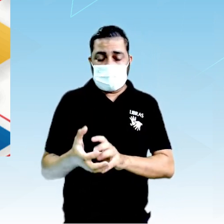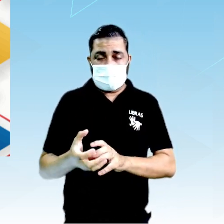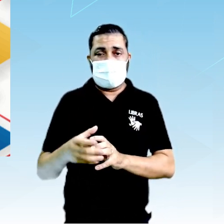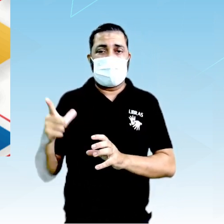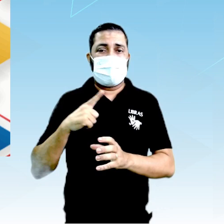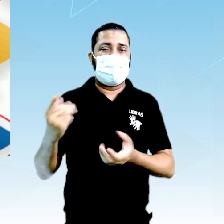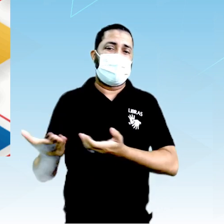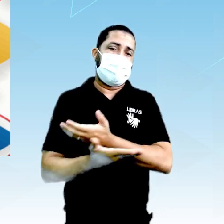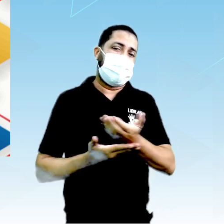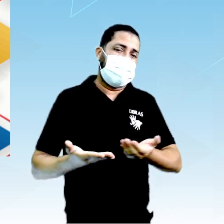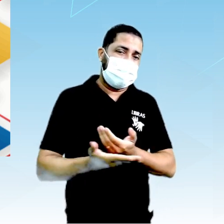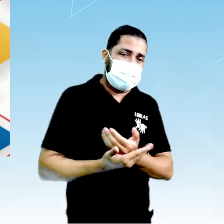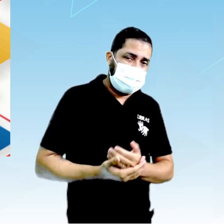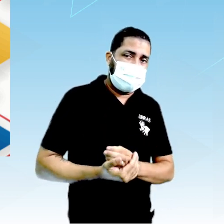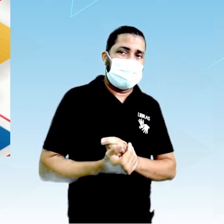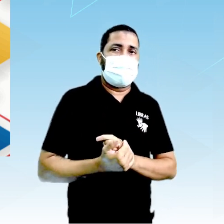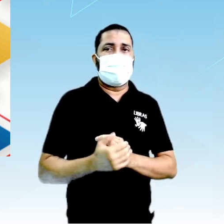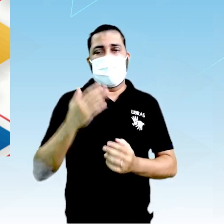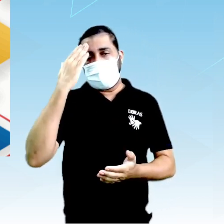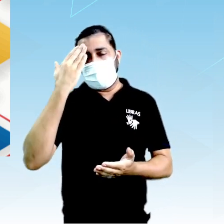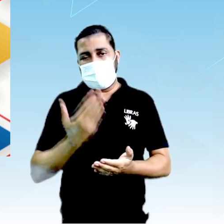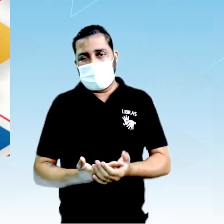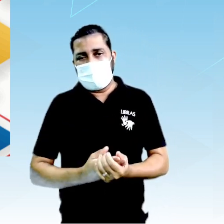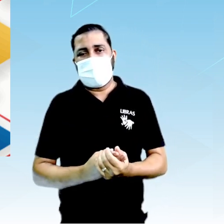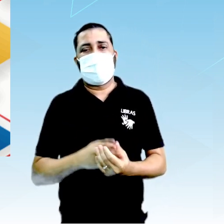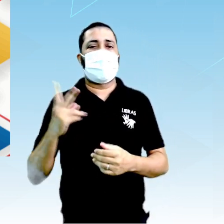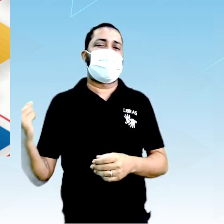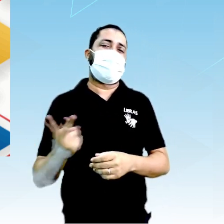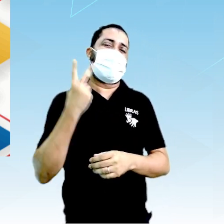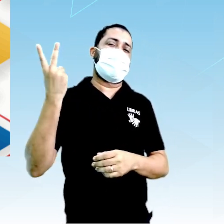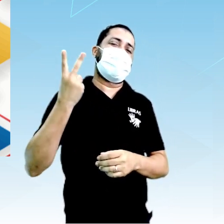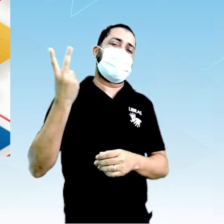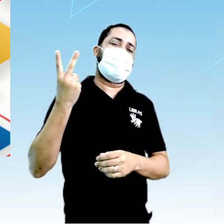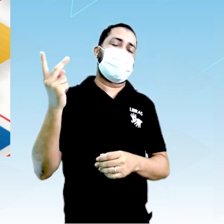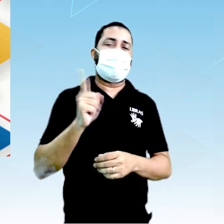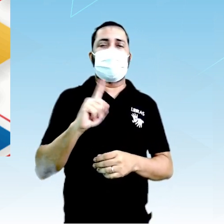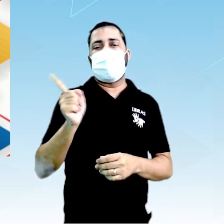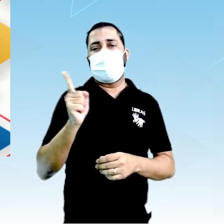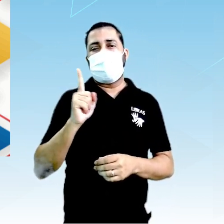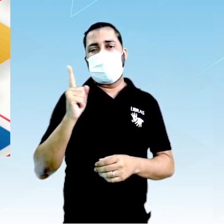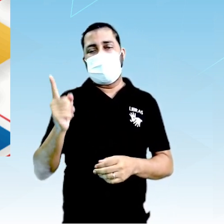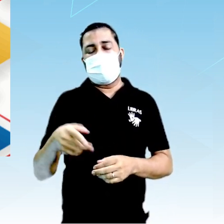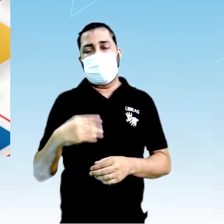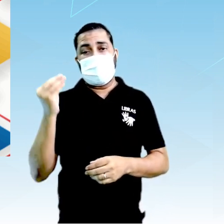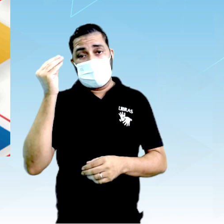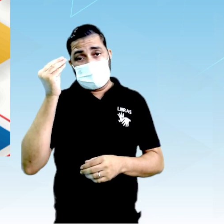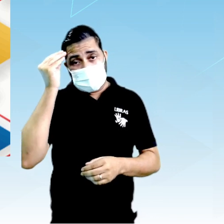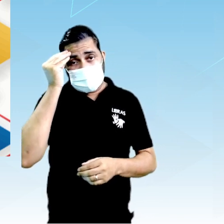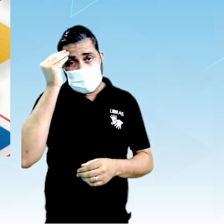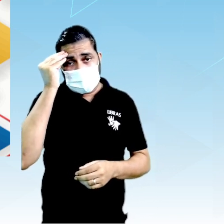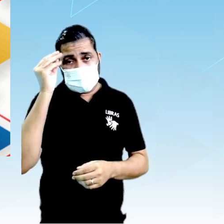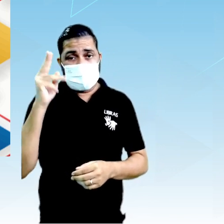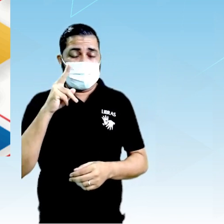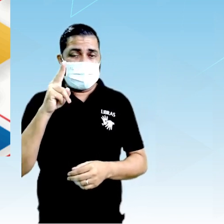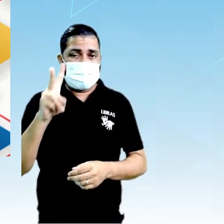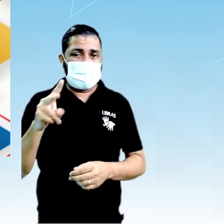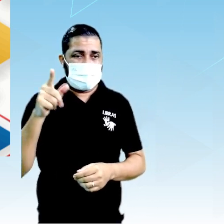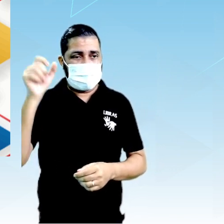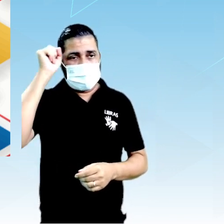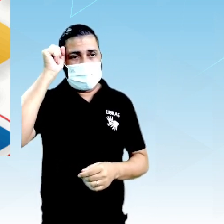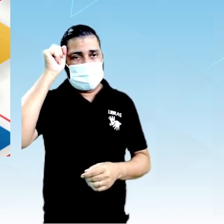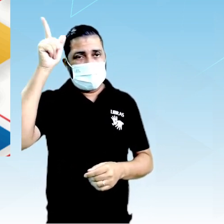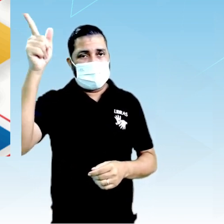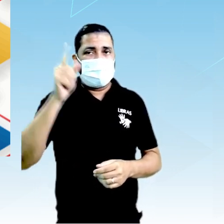relação com isso, com a sua crença, com os seus valores e não com suas experiências. Veja que essa ideia